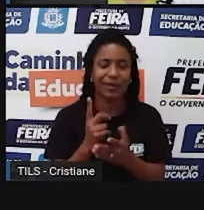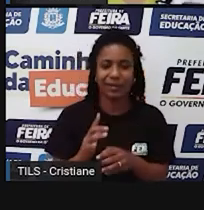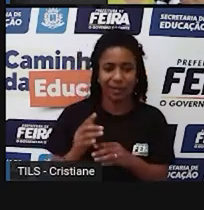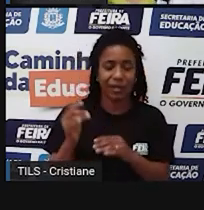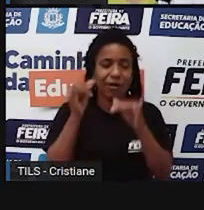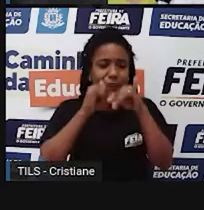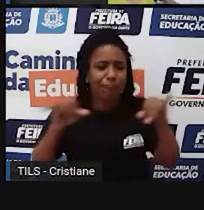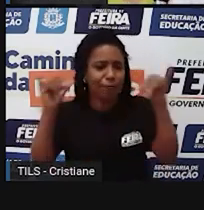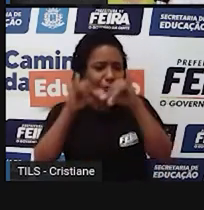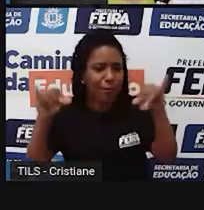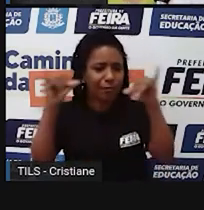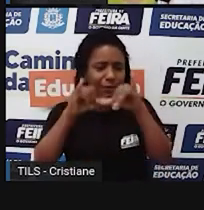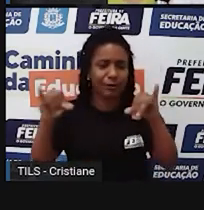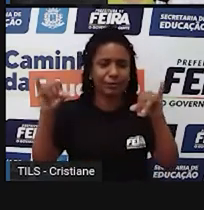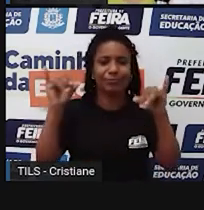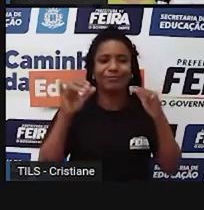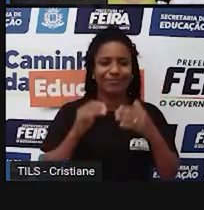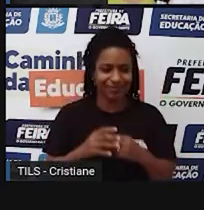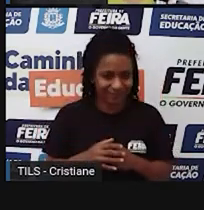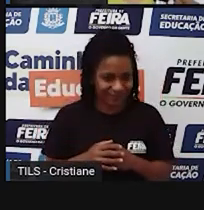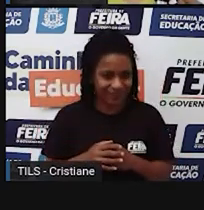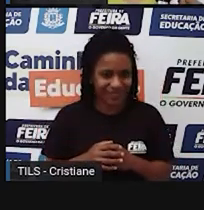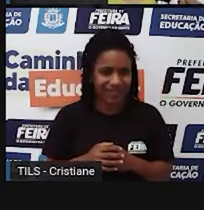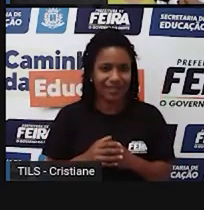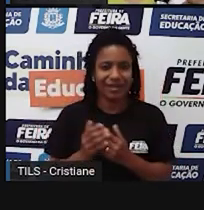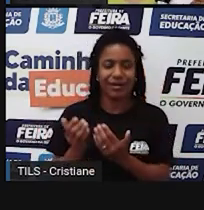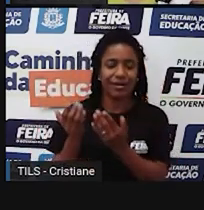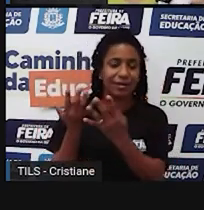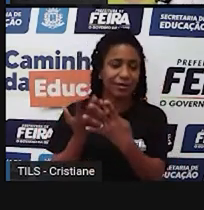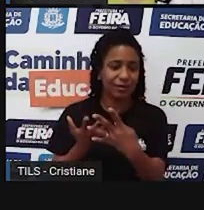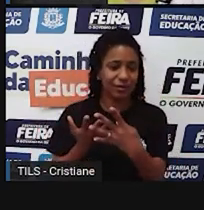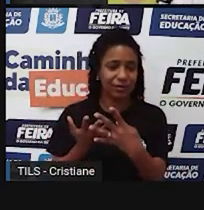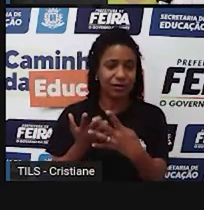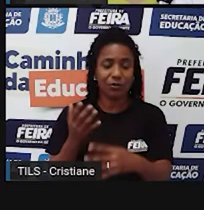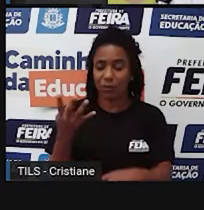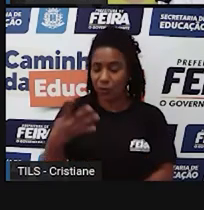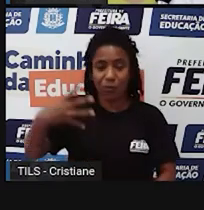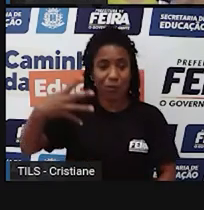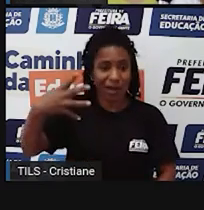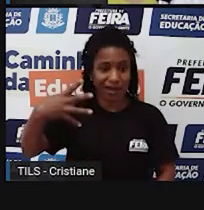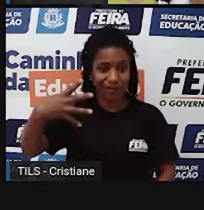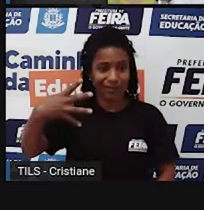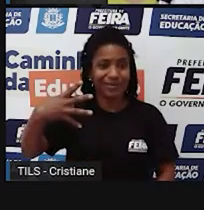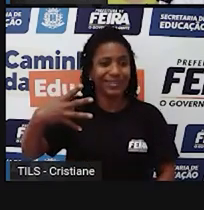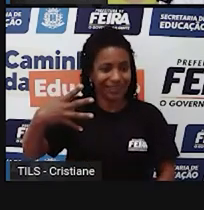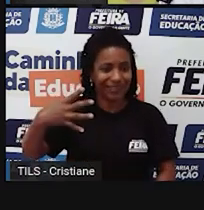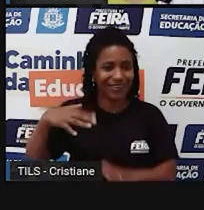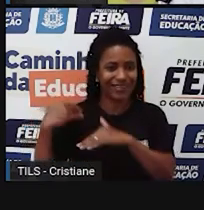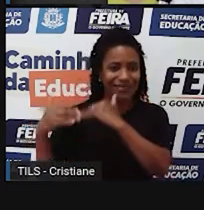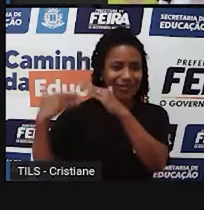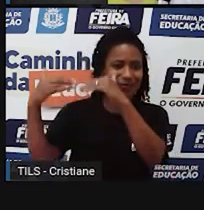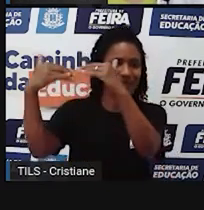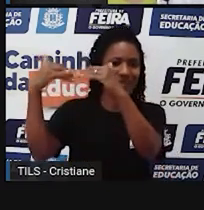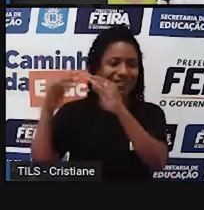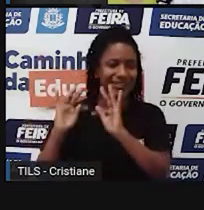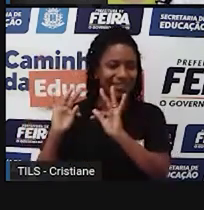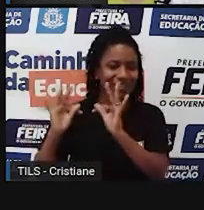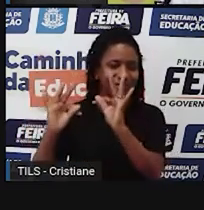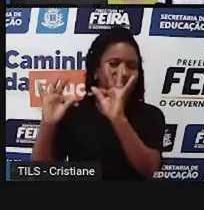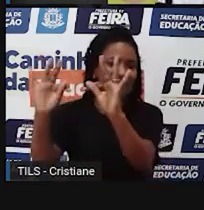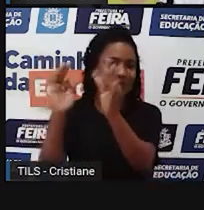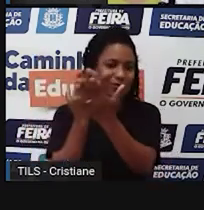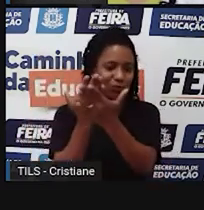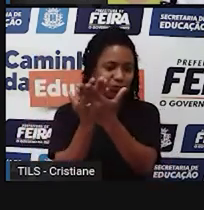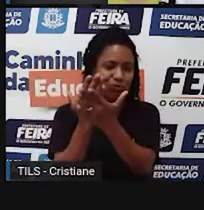coisas, muito voltado para esse comércio tecnológico, esse desenvolvimento científico, esses estudos